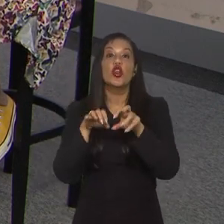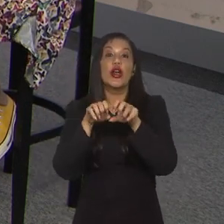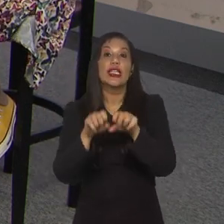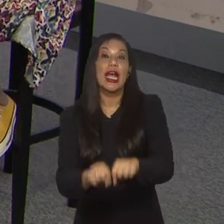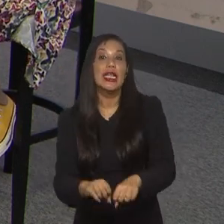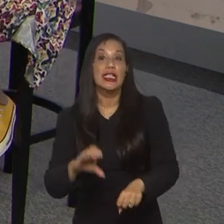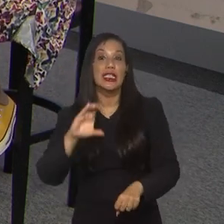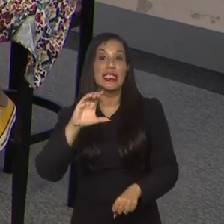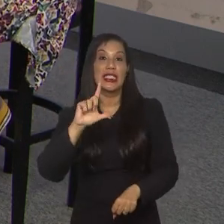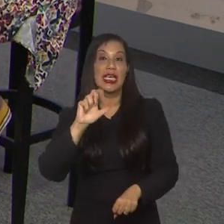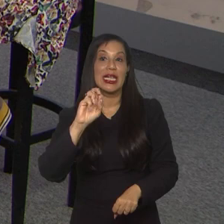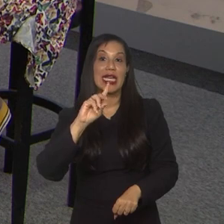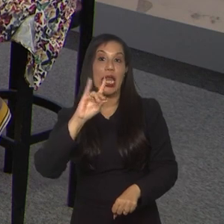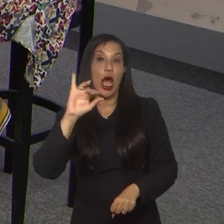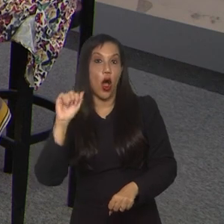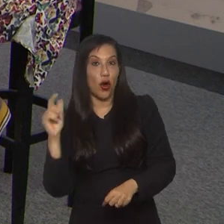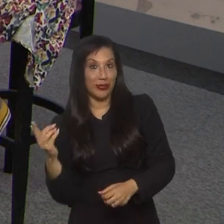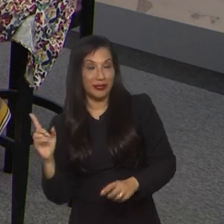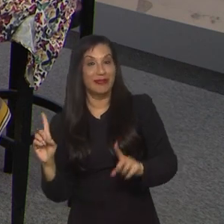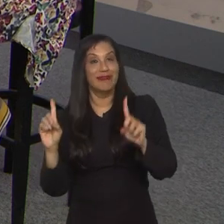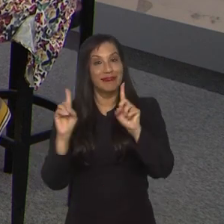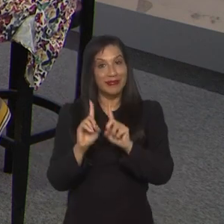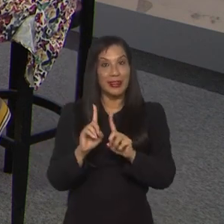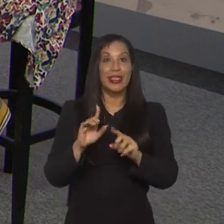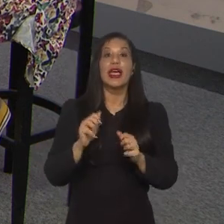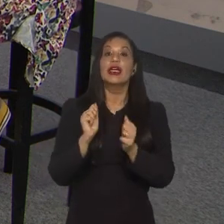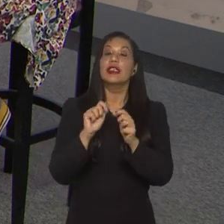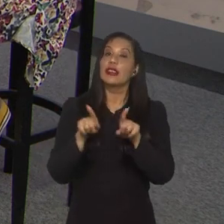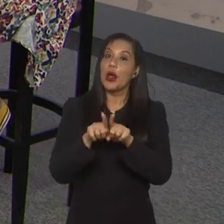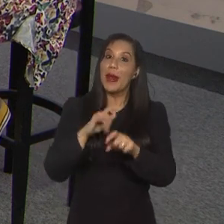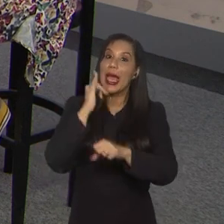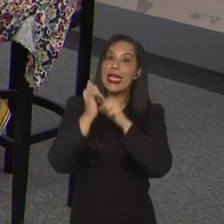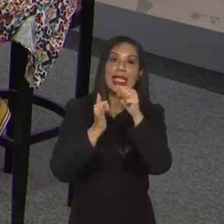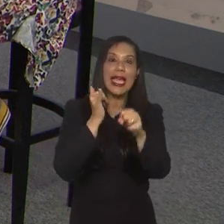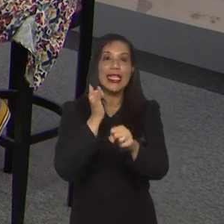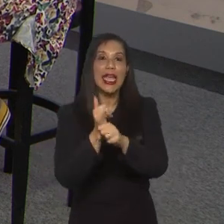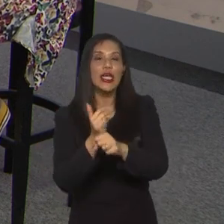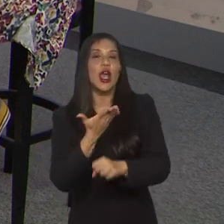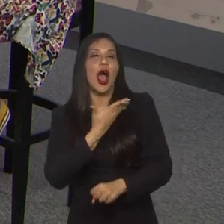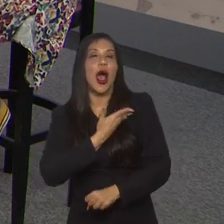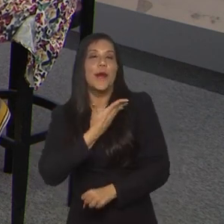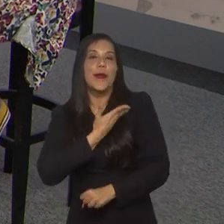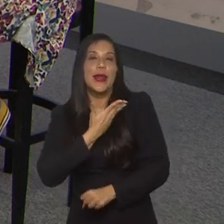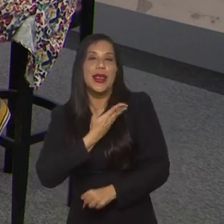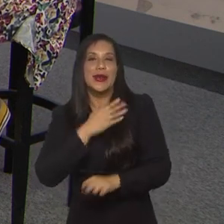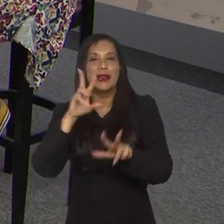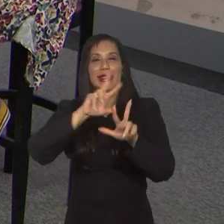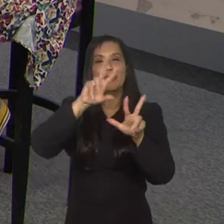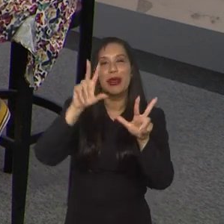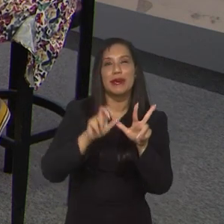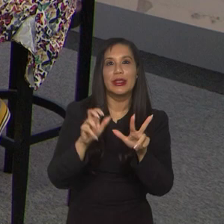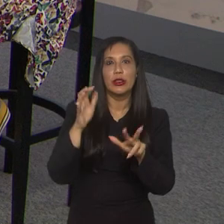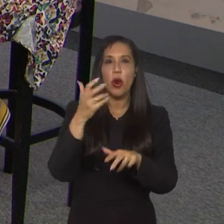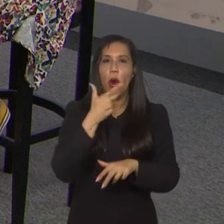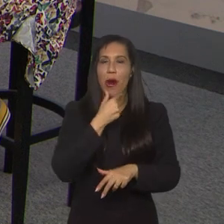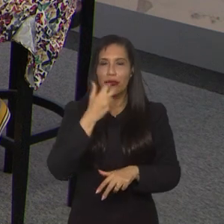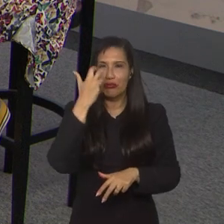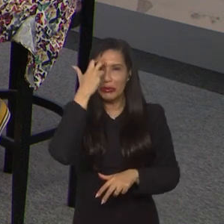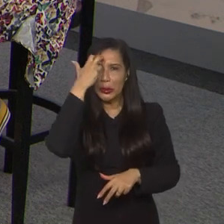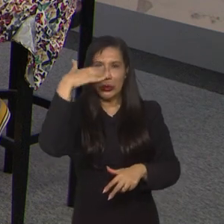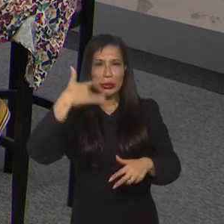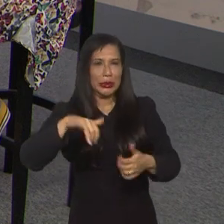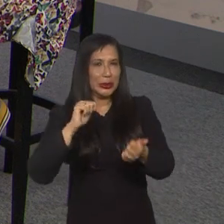Janeiro, no estúdio, a jornalista Cláudia Silva. E ao meu lado online está meu querido colega de TV Brasil, nossa pequena